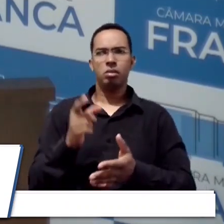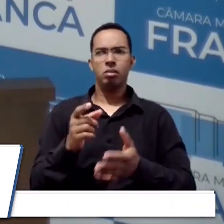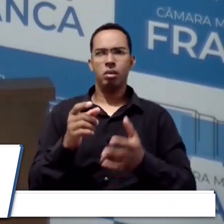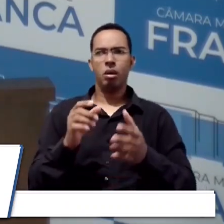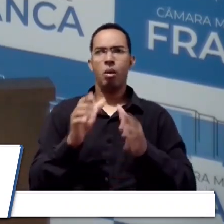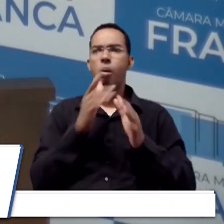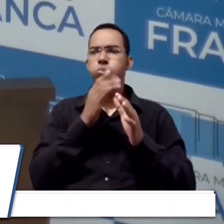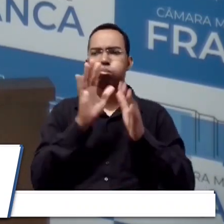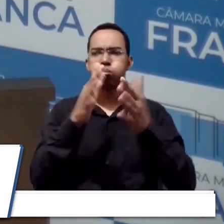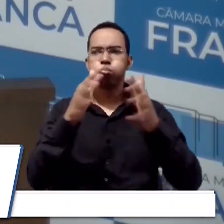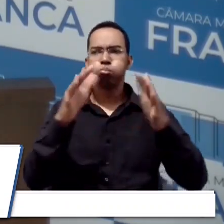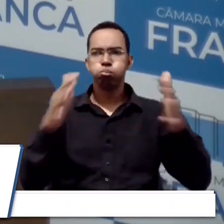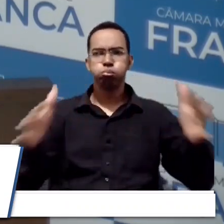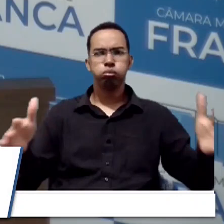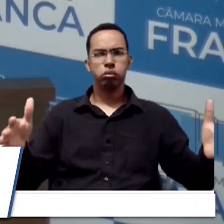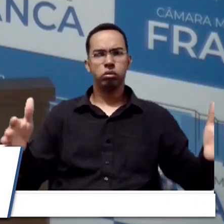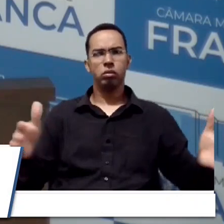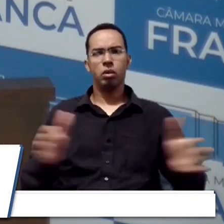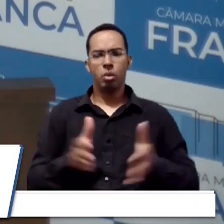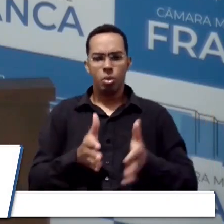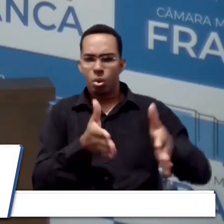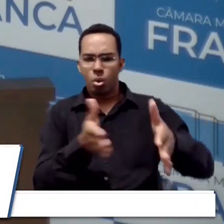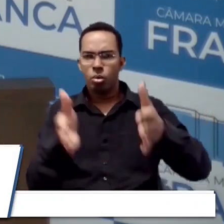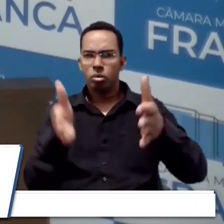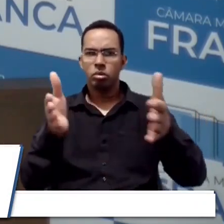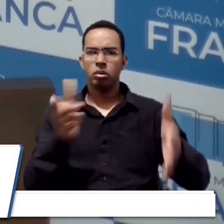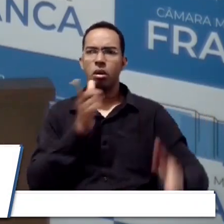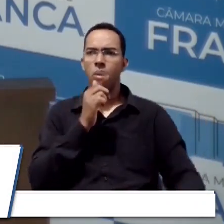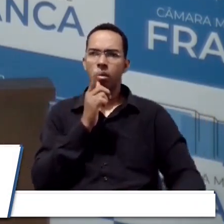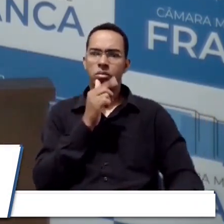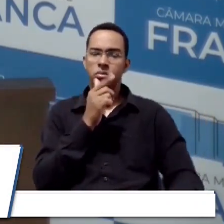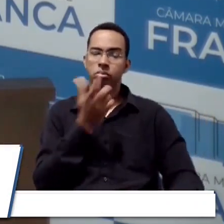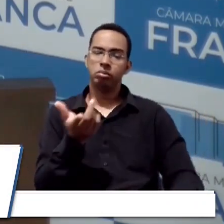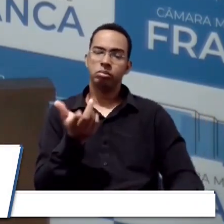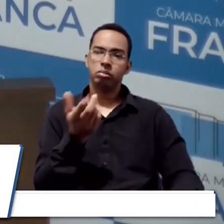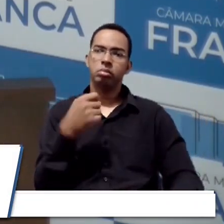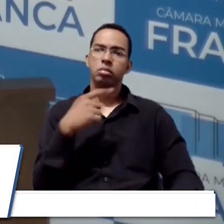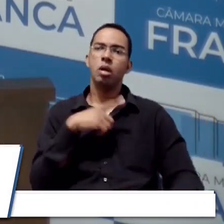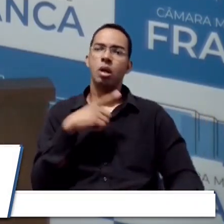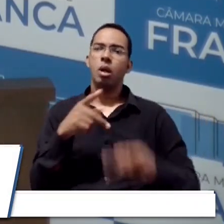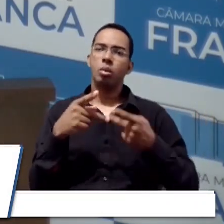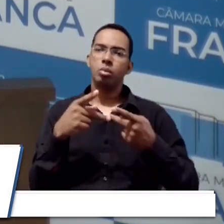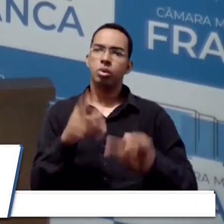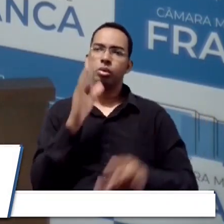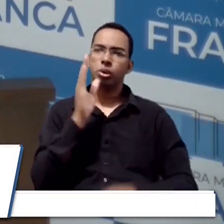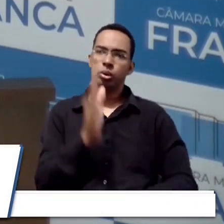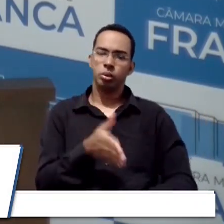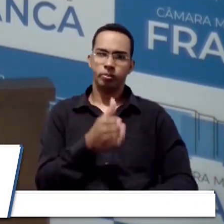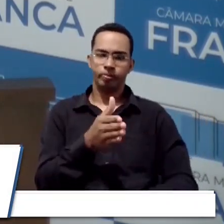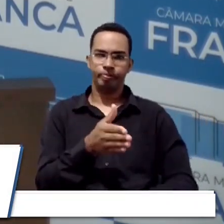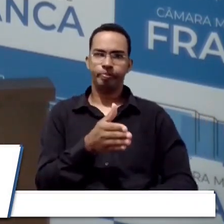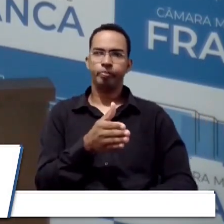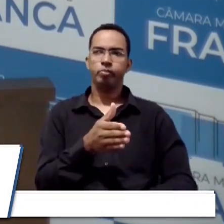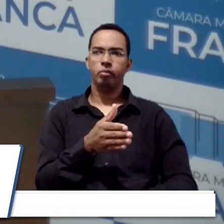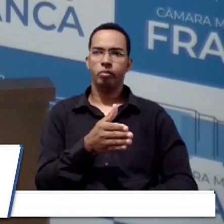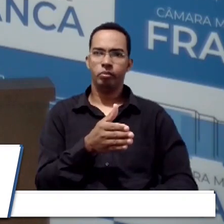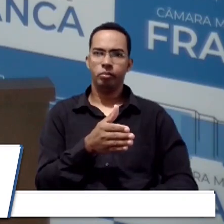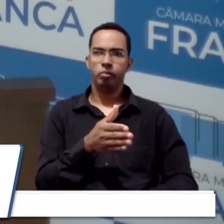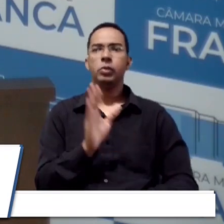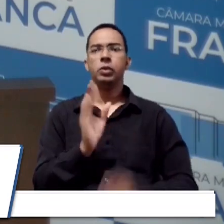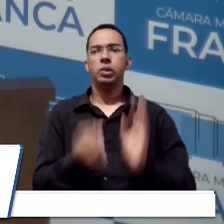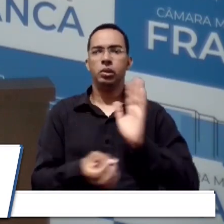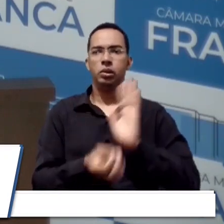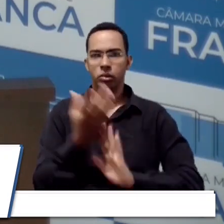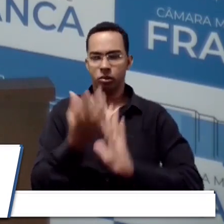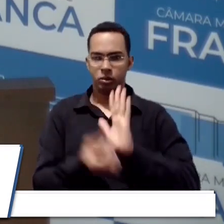mar, vira um rio, vira um rio. Então, tem um projeto já sendo elaborado